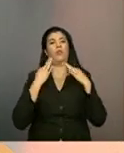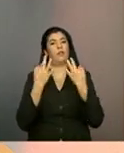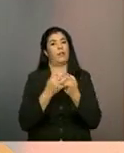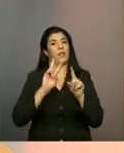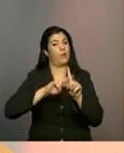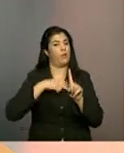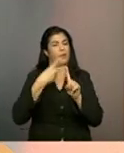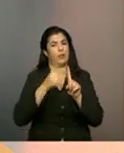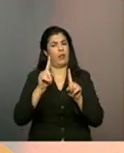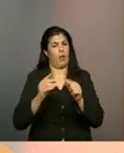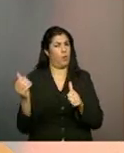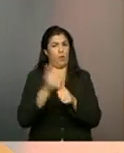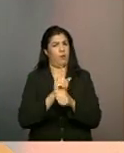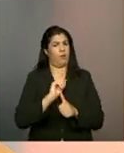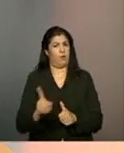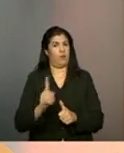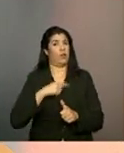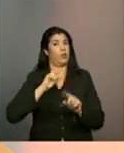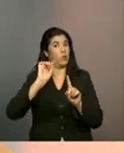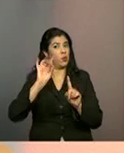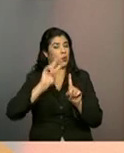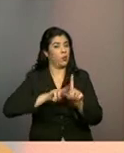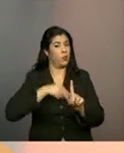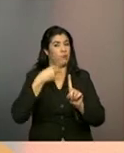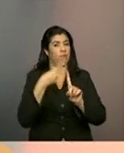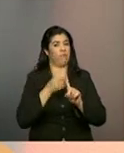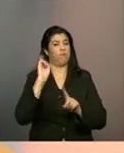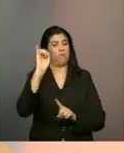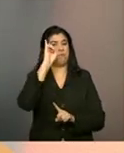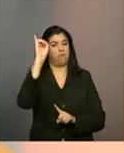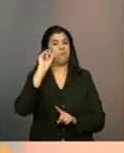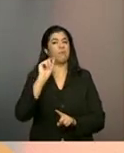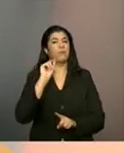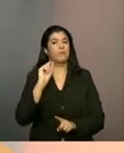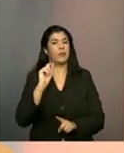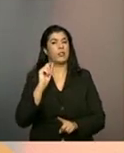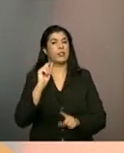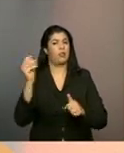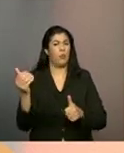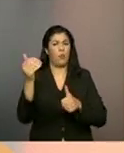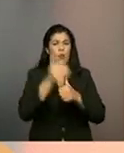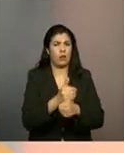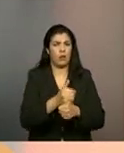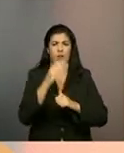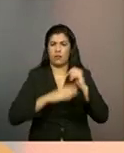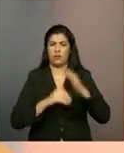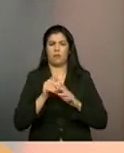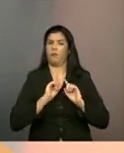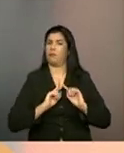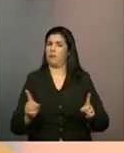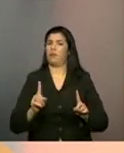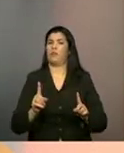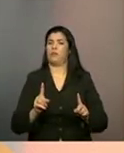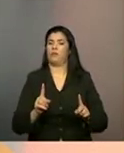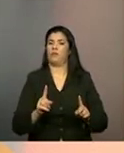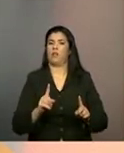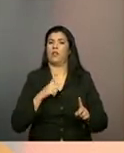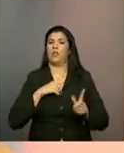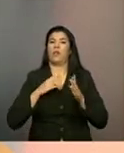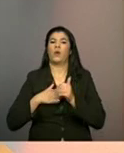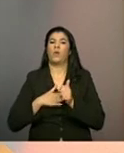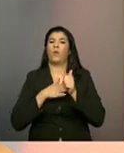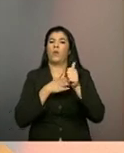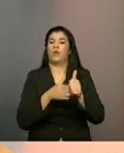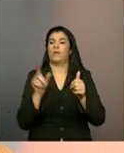substitui, ele não sobrepõe as ações realizadas pelo PAIF. O encaminhar um